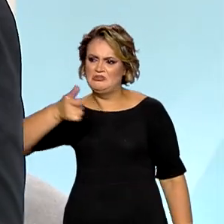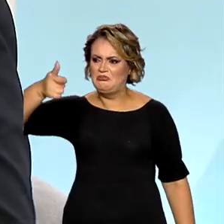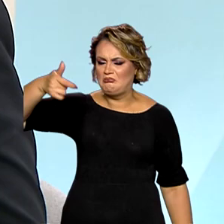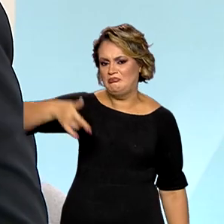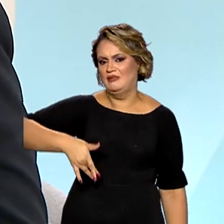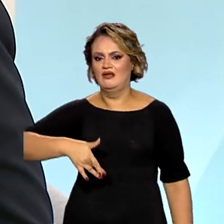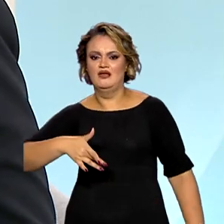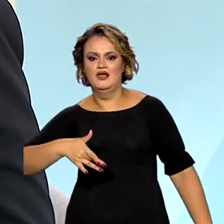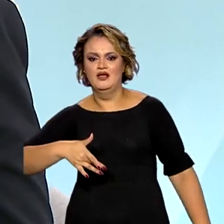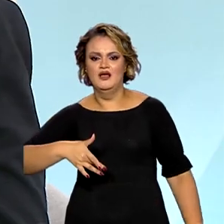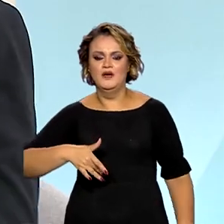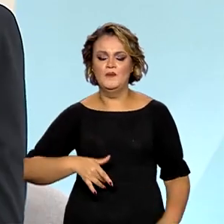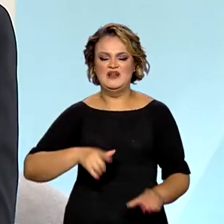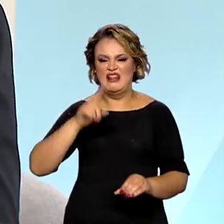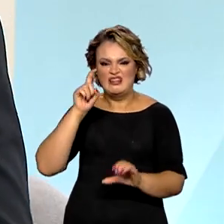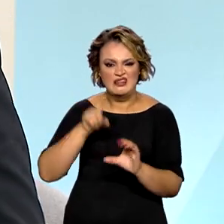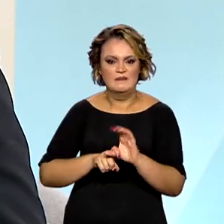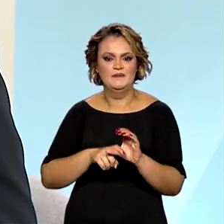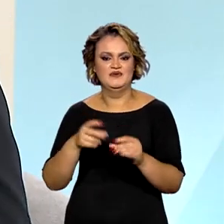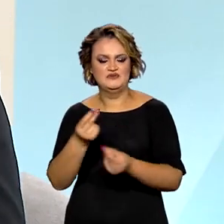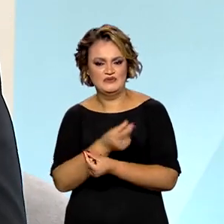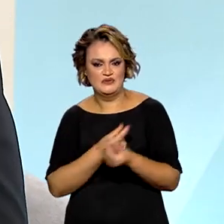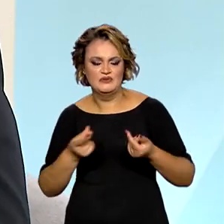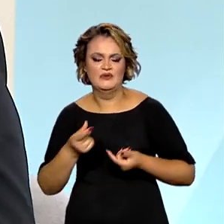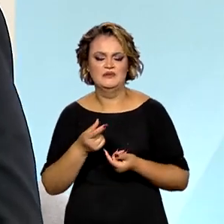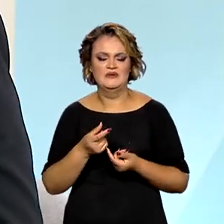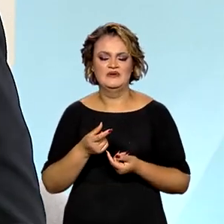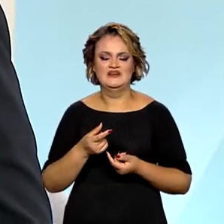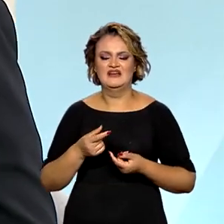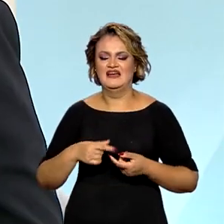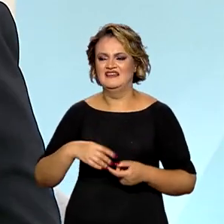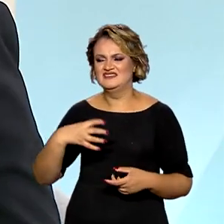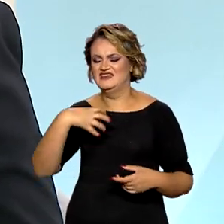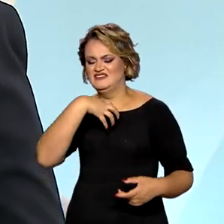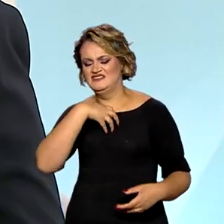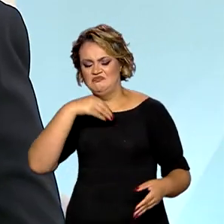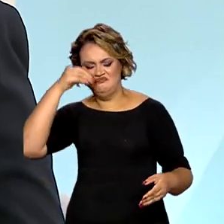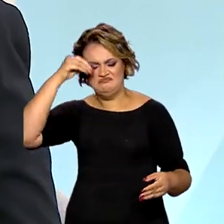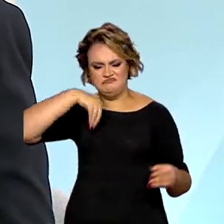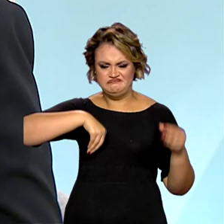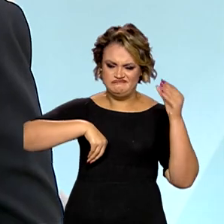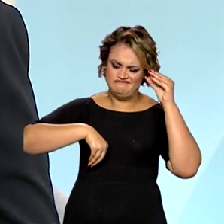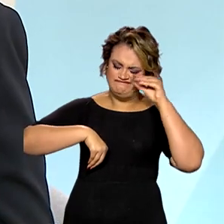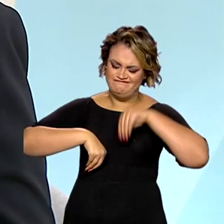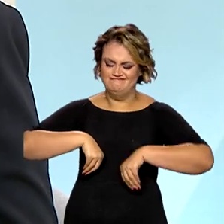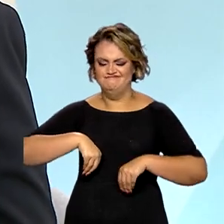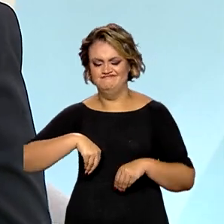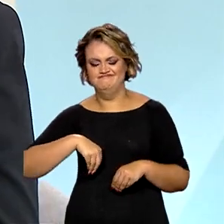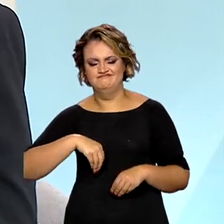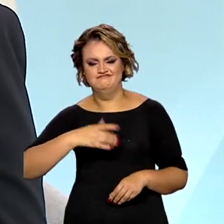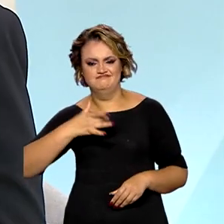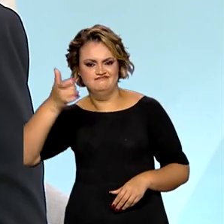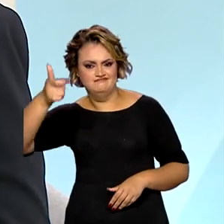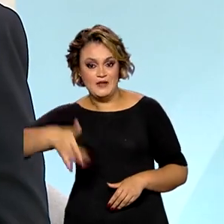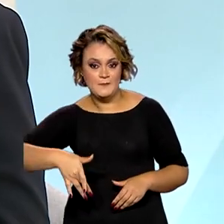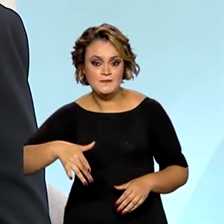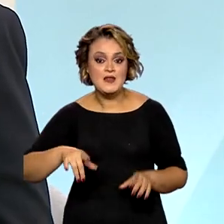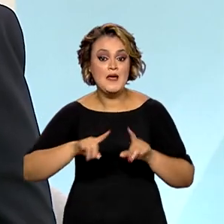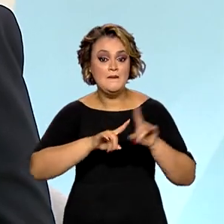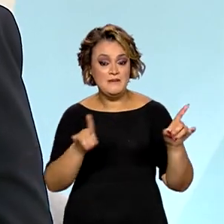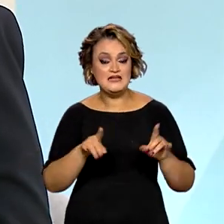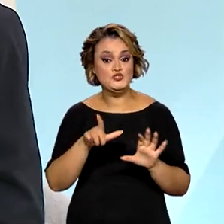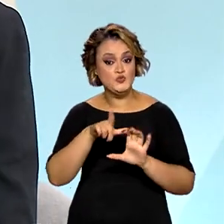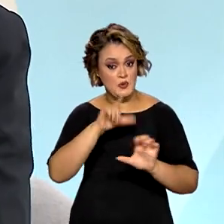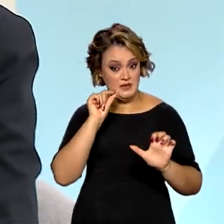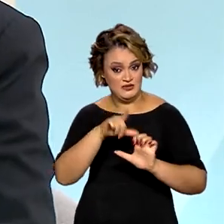de debilidade econômica, dependência econômica, a dignidade dela também está ferida. O empreendedorismo é uma das formas para que